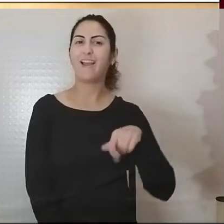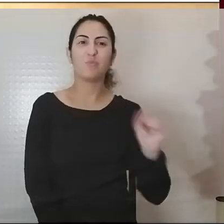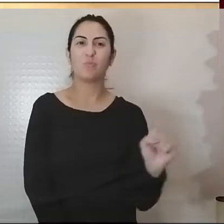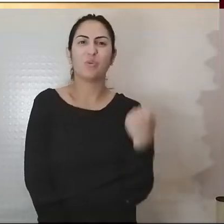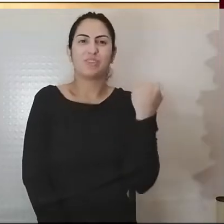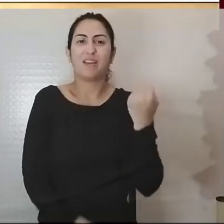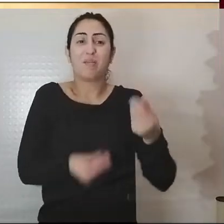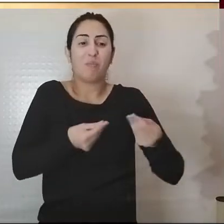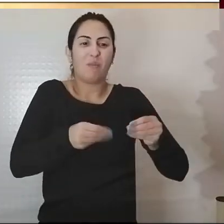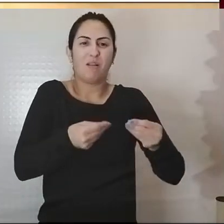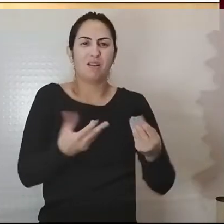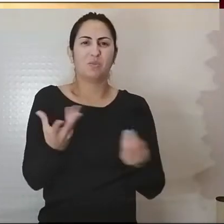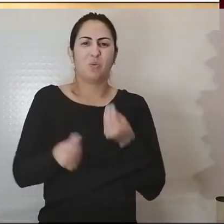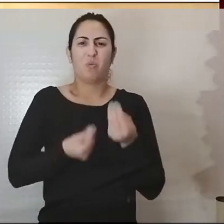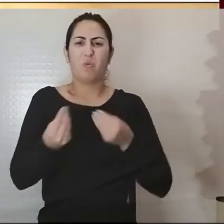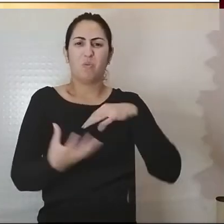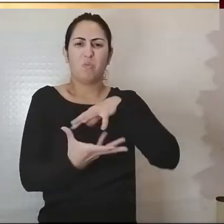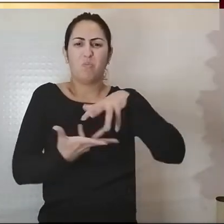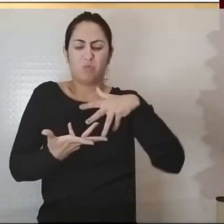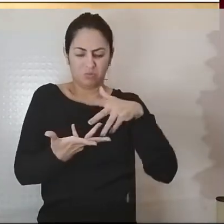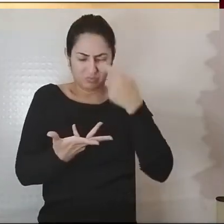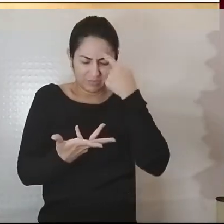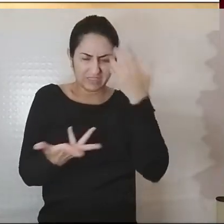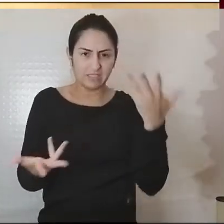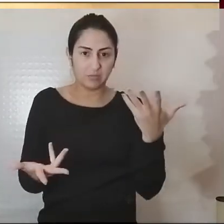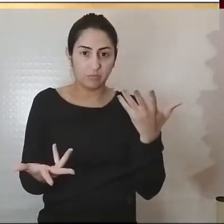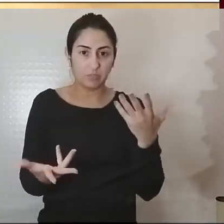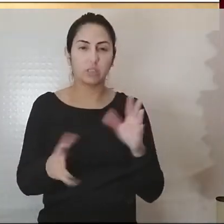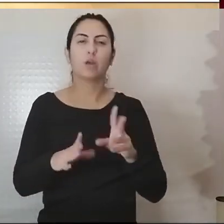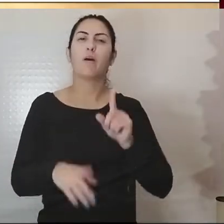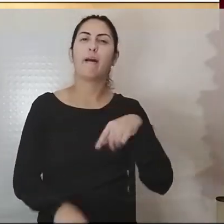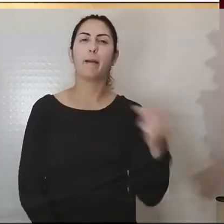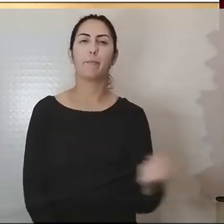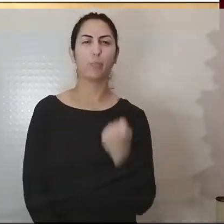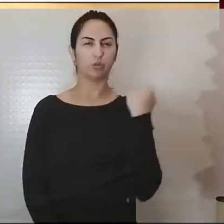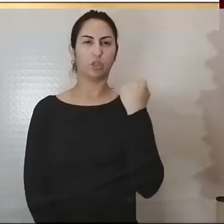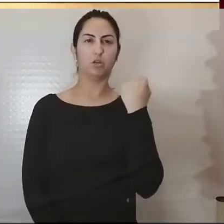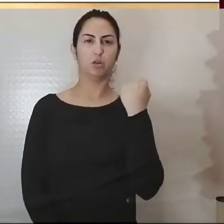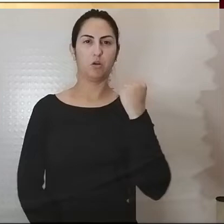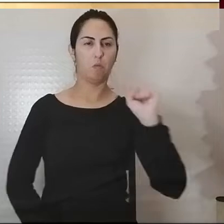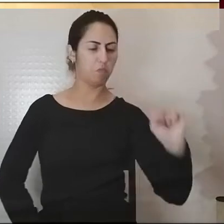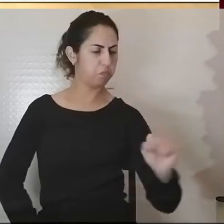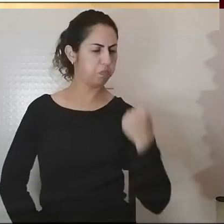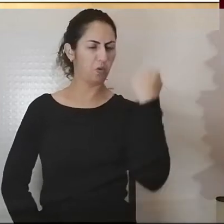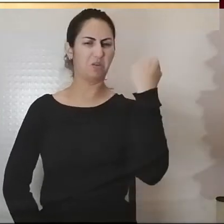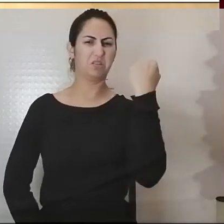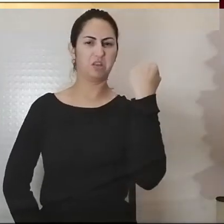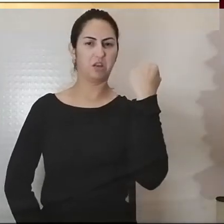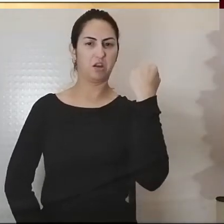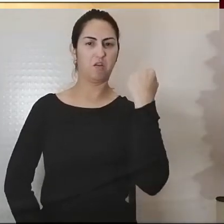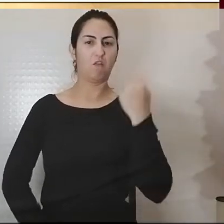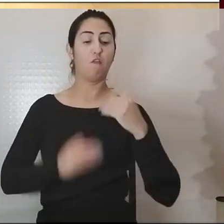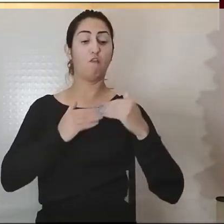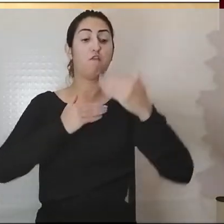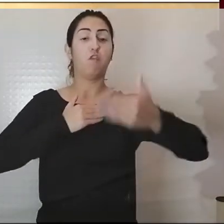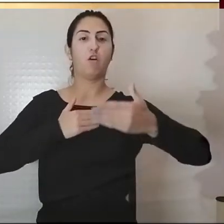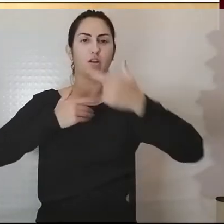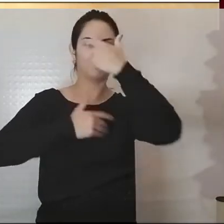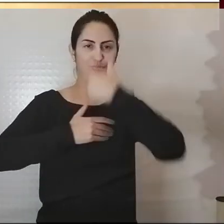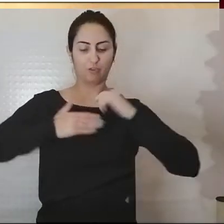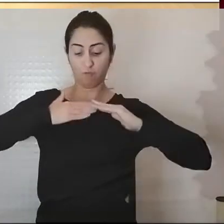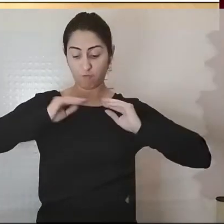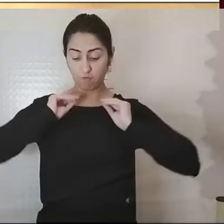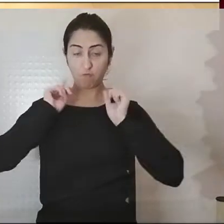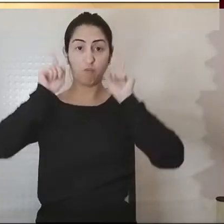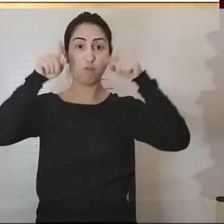dos mundos e do pensamento, isto é, o poder de crescer especificamente para fora de si mesmo, de